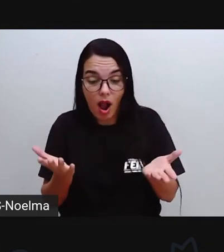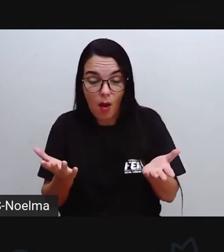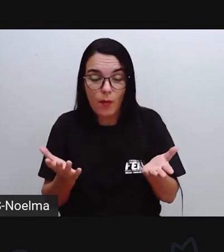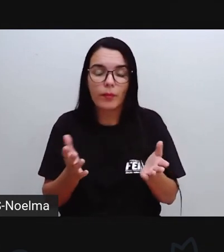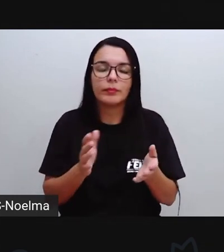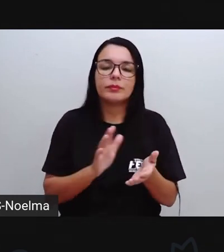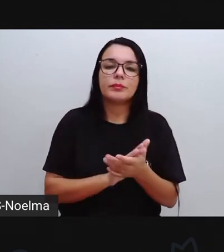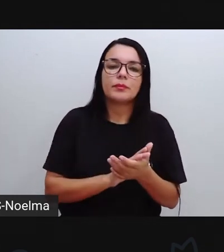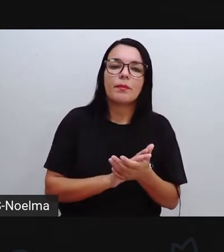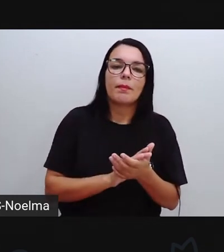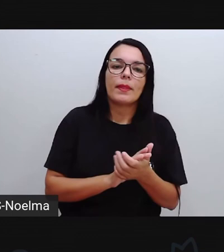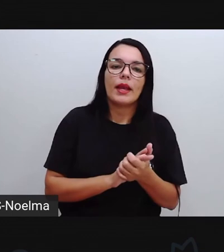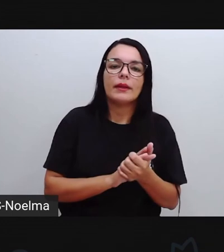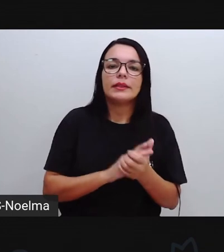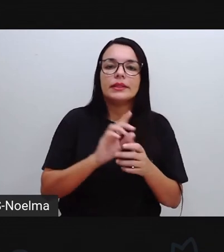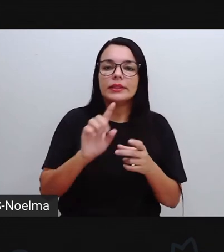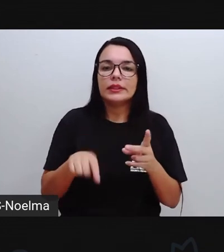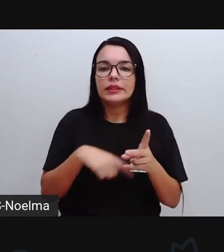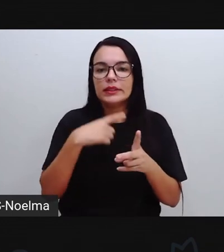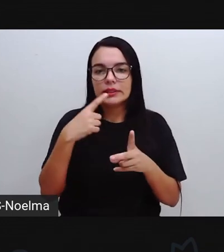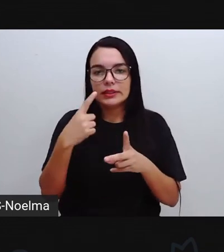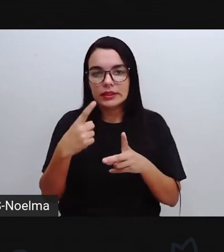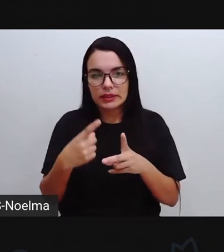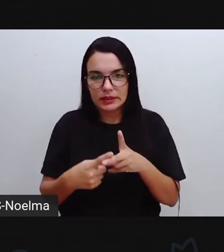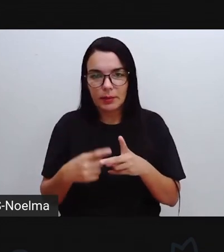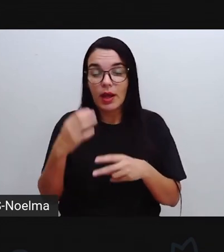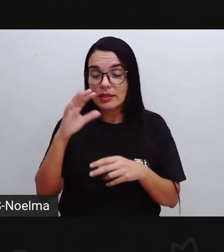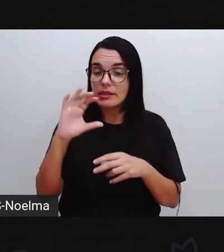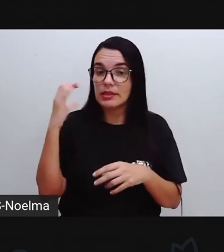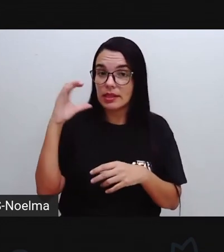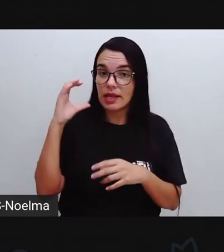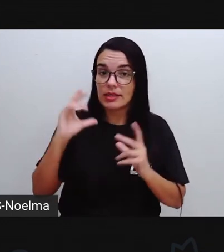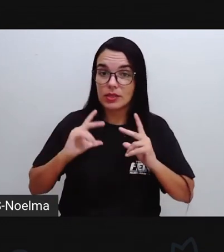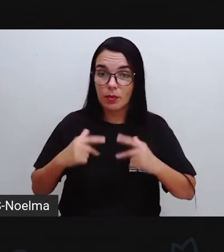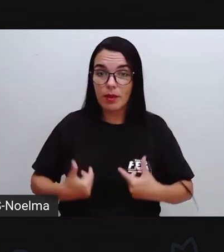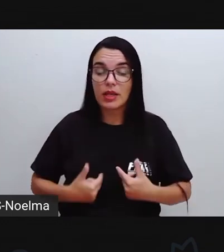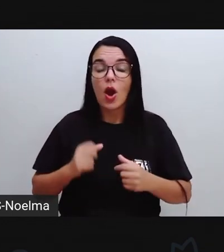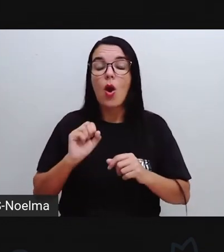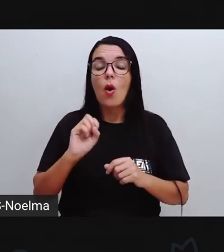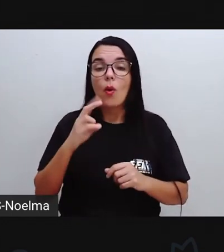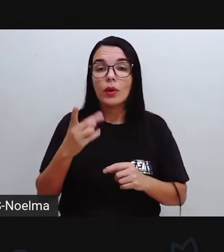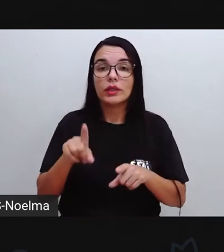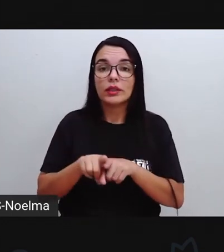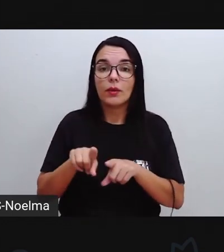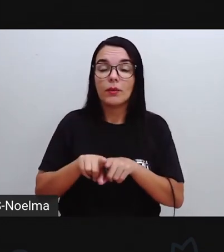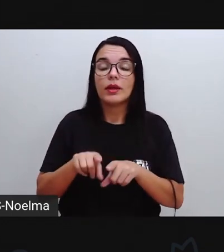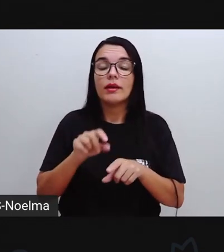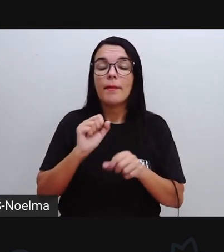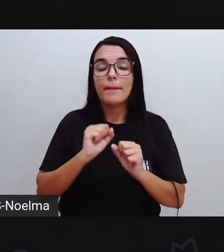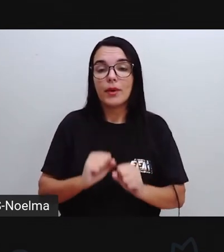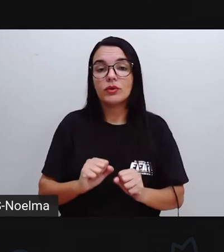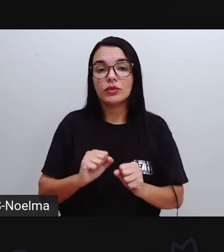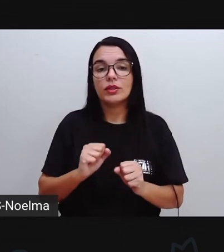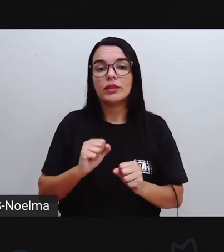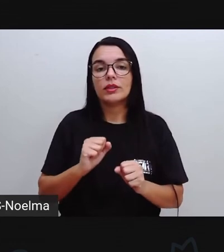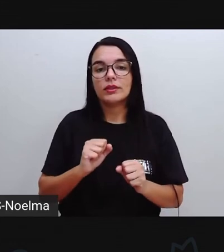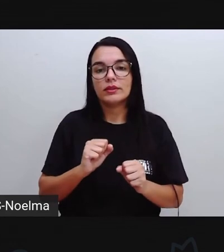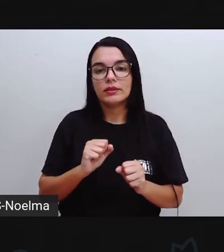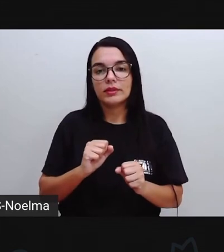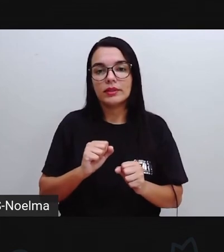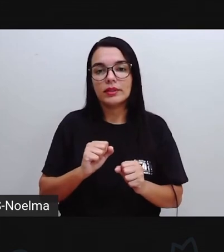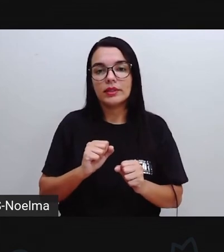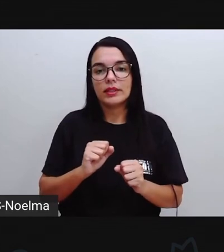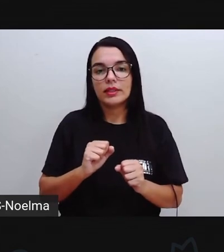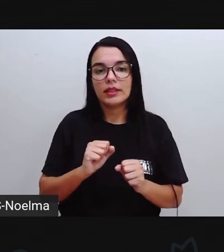na própria disciplina, né? Neste caso aqui, Ciências Humanas. Ou então, vocês podem fazer essa observação, ou essas